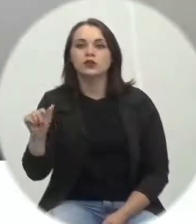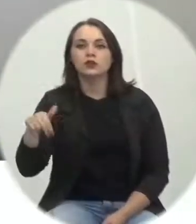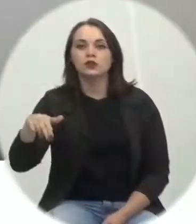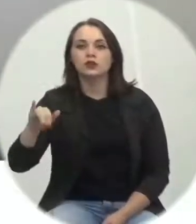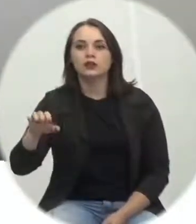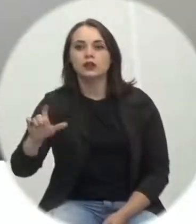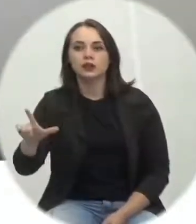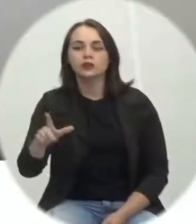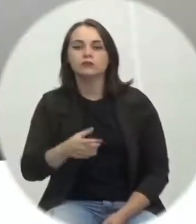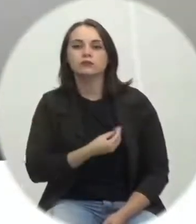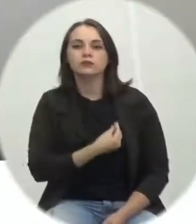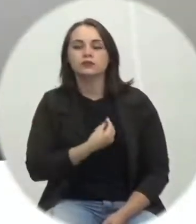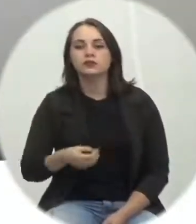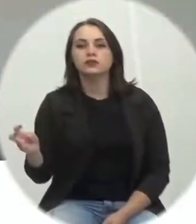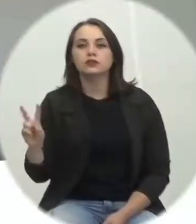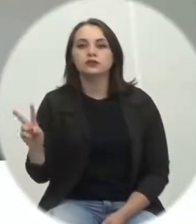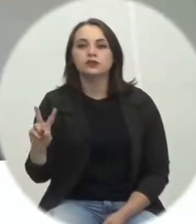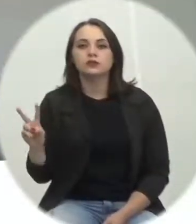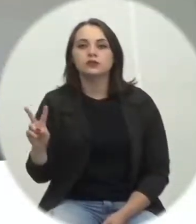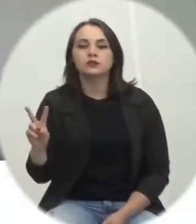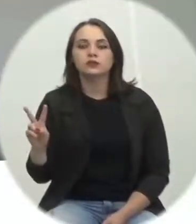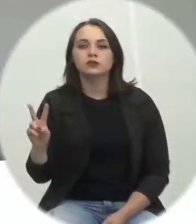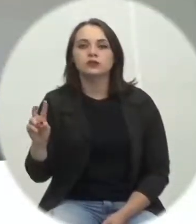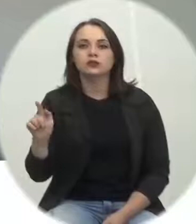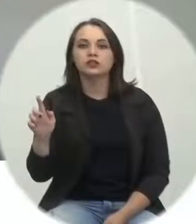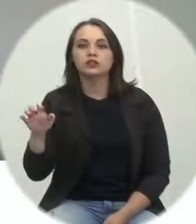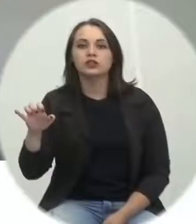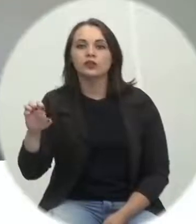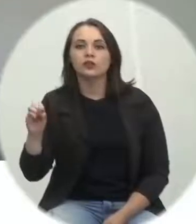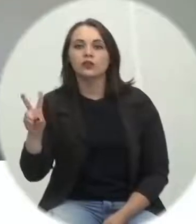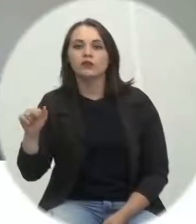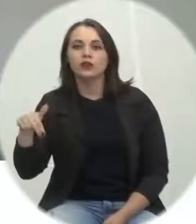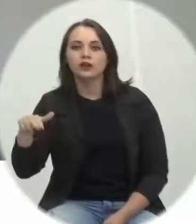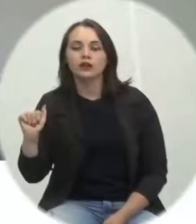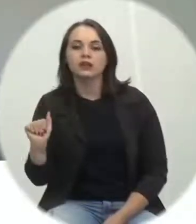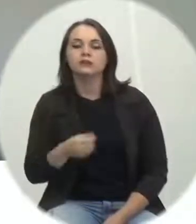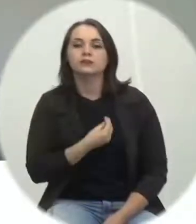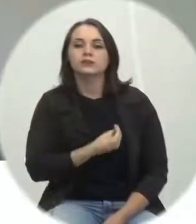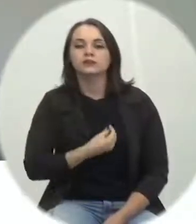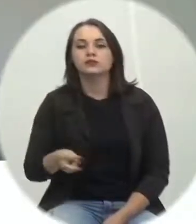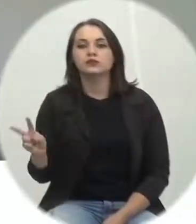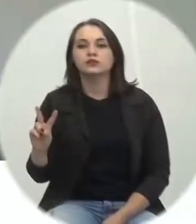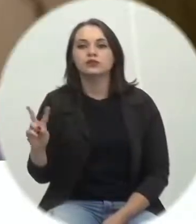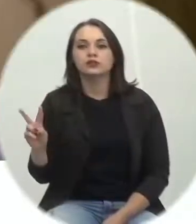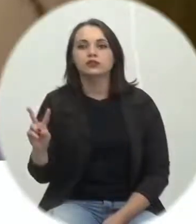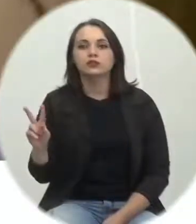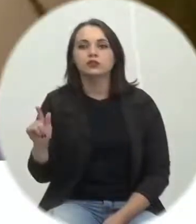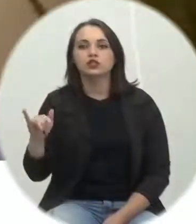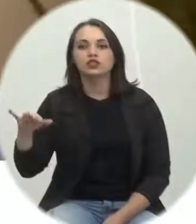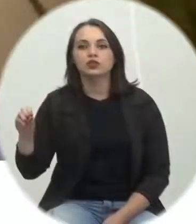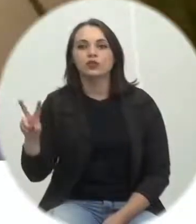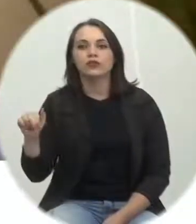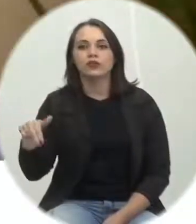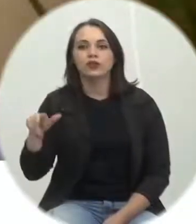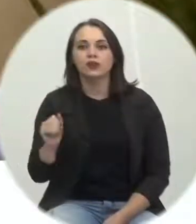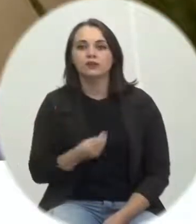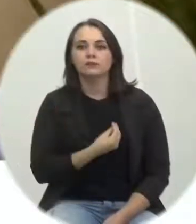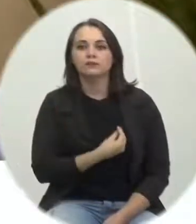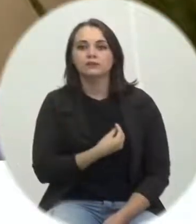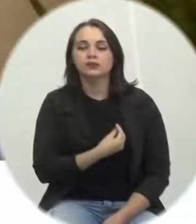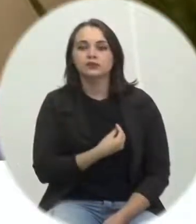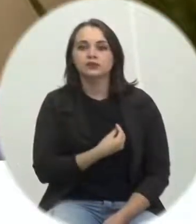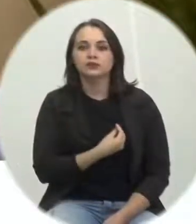Tunis. Presente. Presente, vereadora Giovanna Zanetti. Presente. Presente, vereadora Giovanna Mondardo.